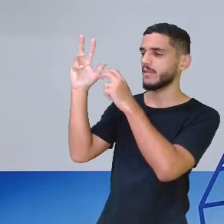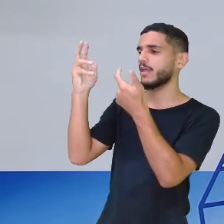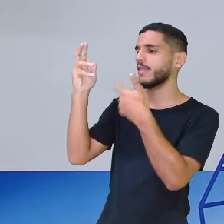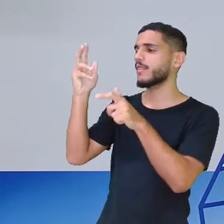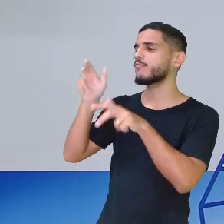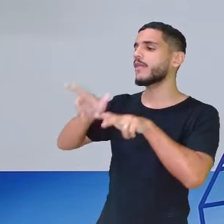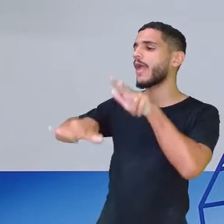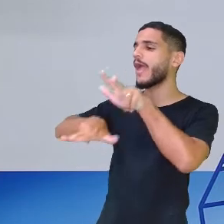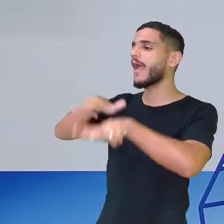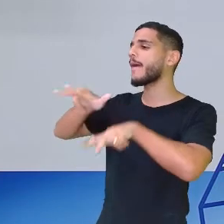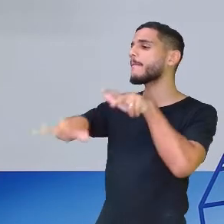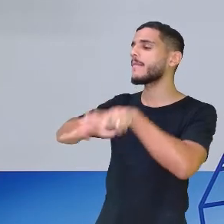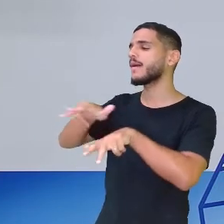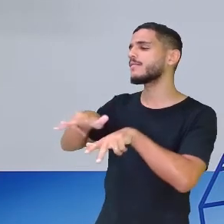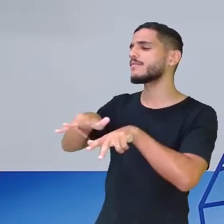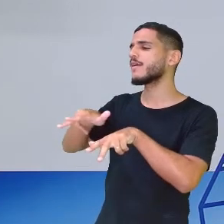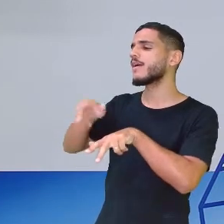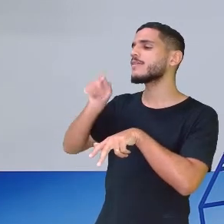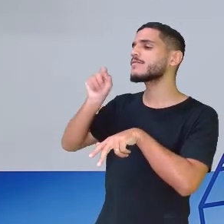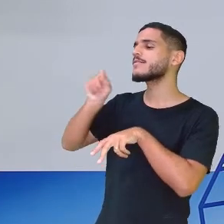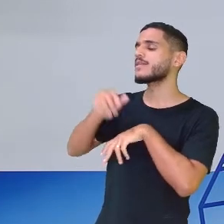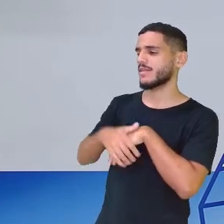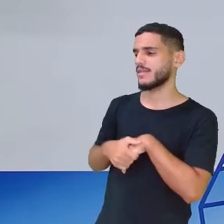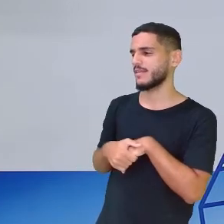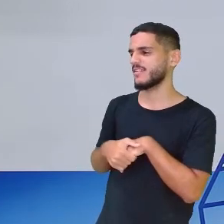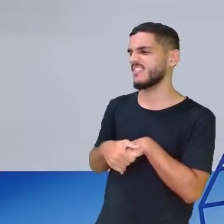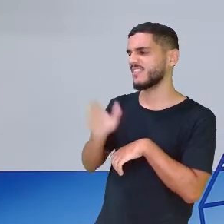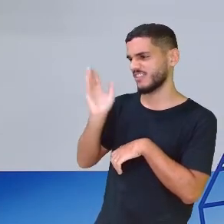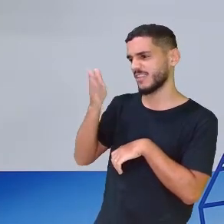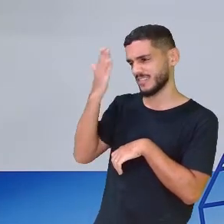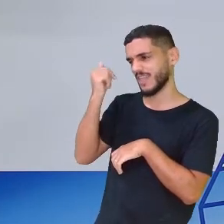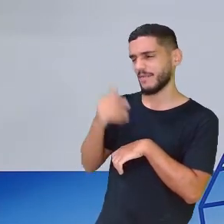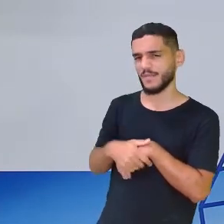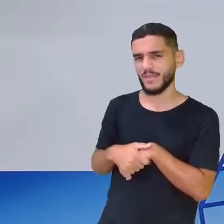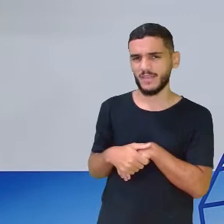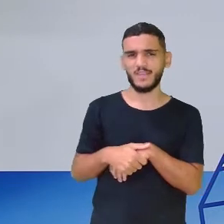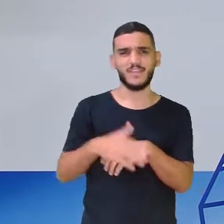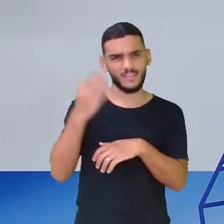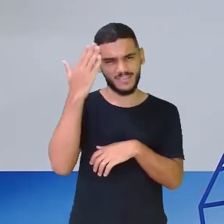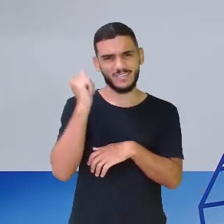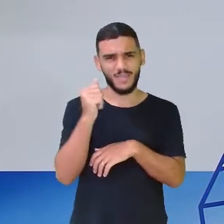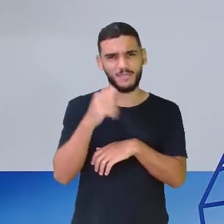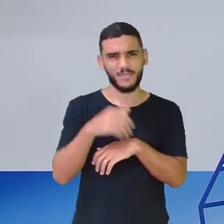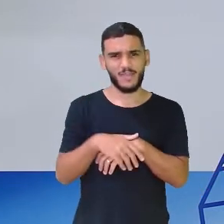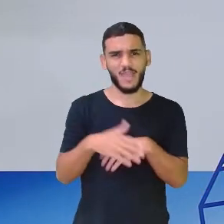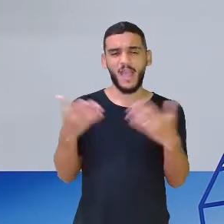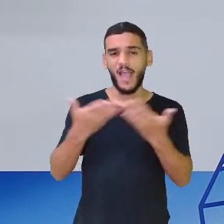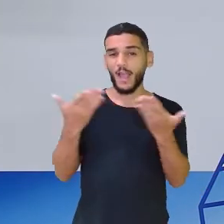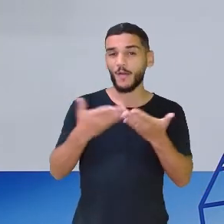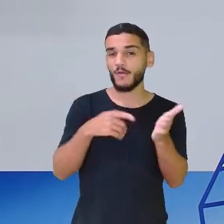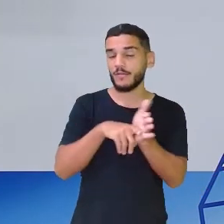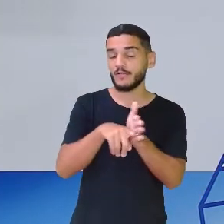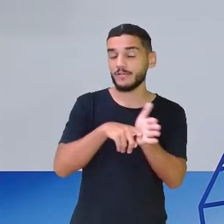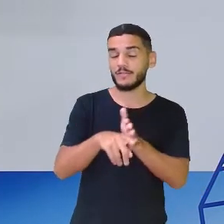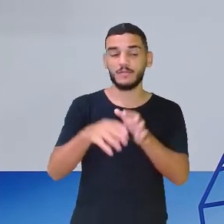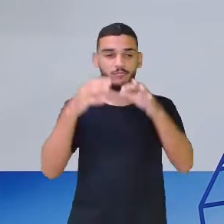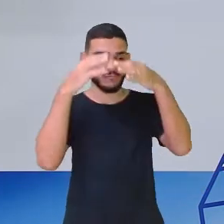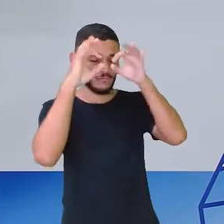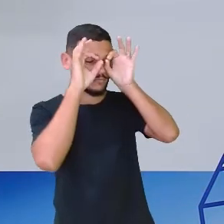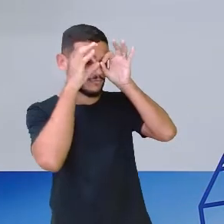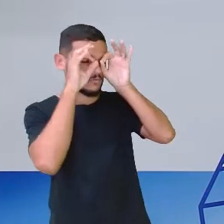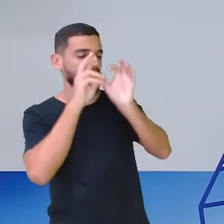E aí, quem será? Ah, já sabe quem é? Vamos verificar então o que a coruja disse.